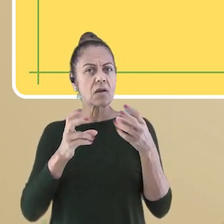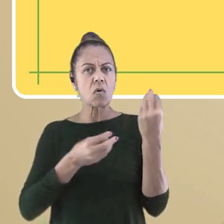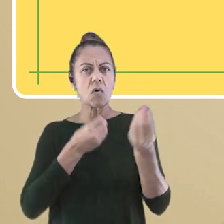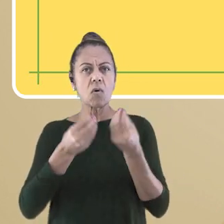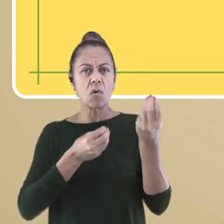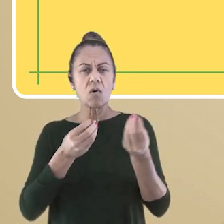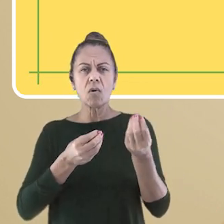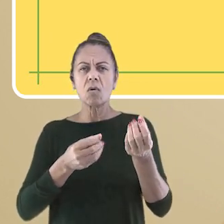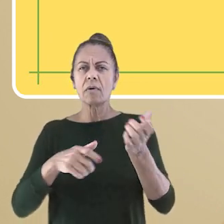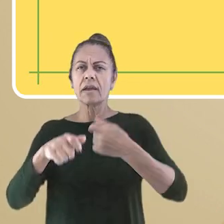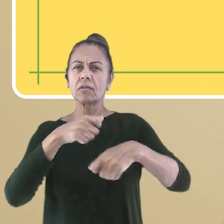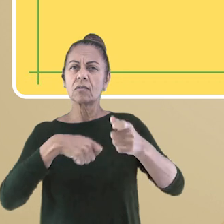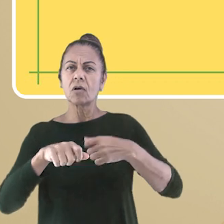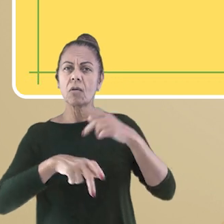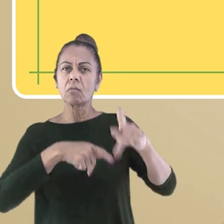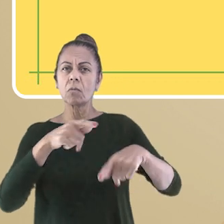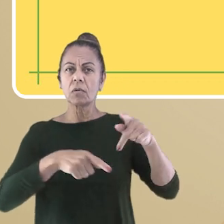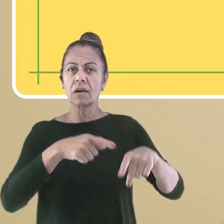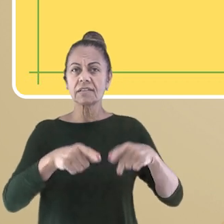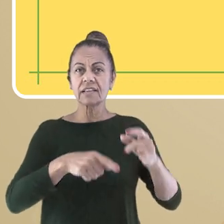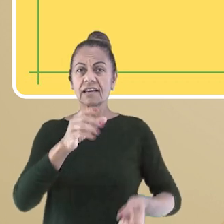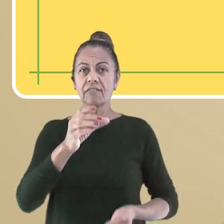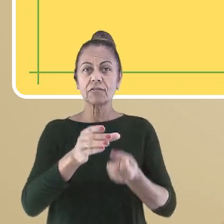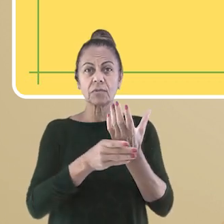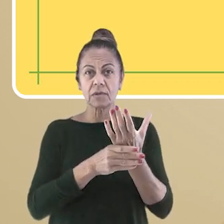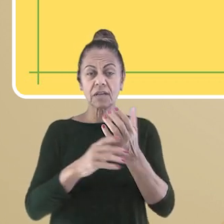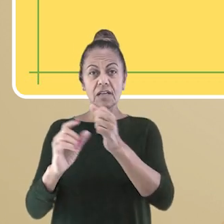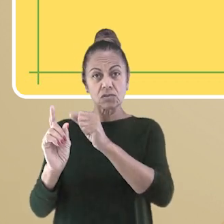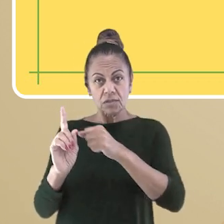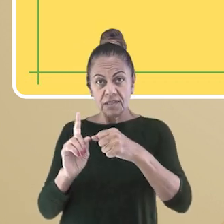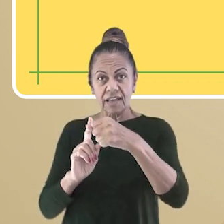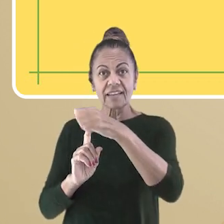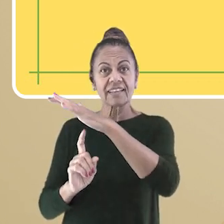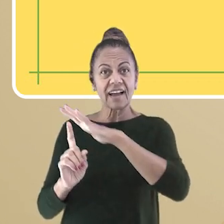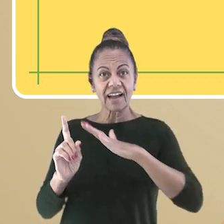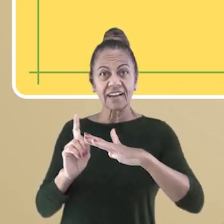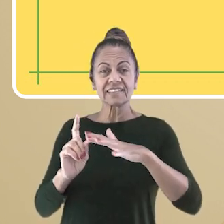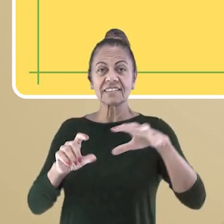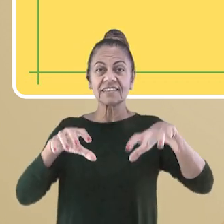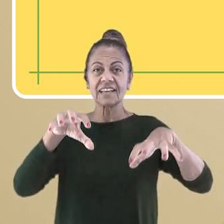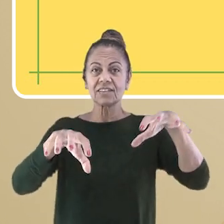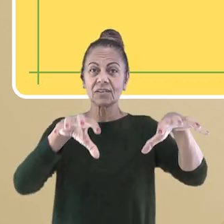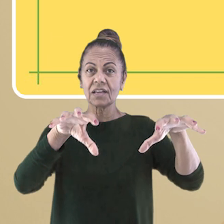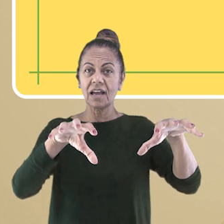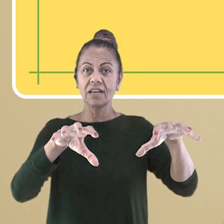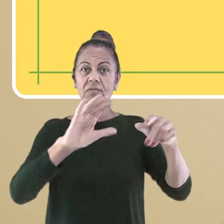e populacionais na formação socioeconômica e territorial do Brasil,